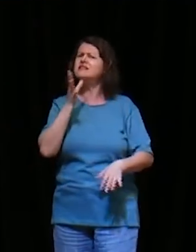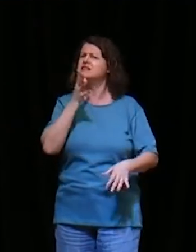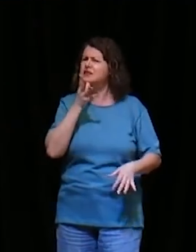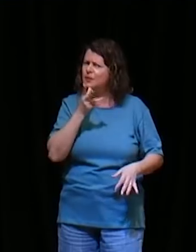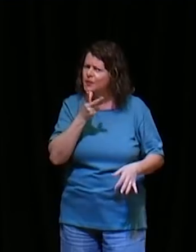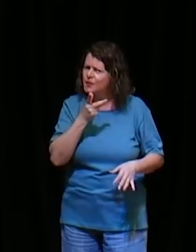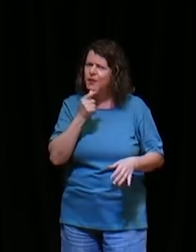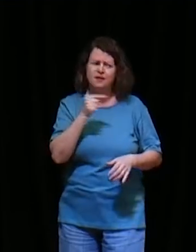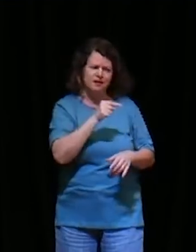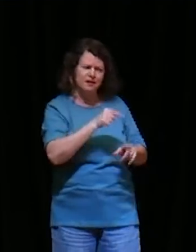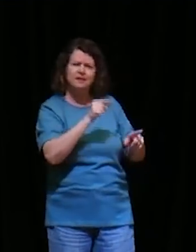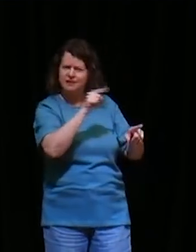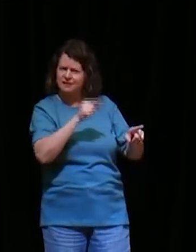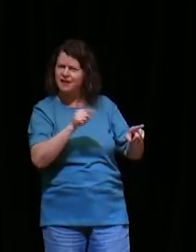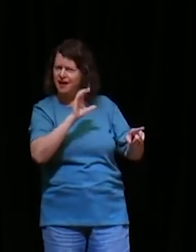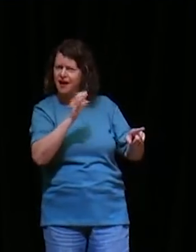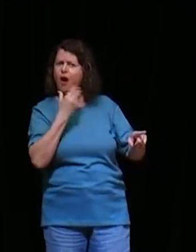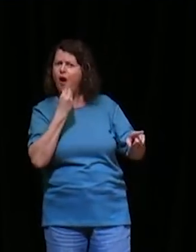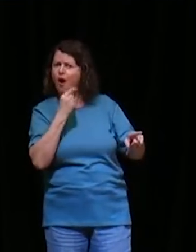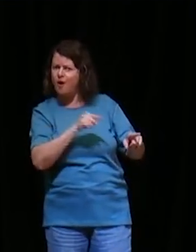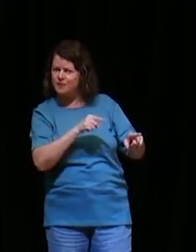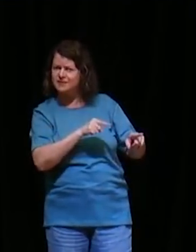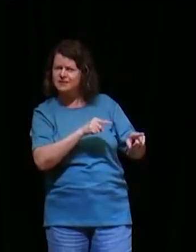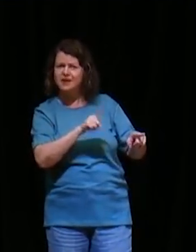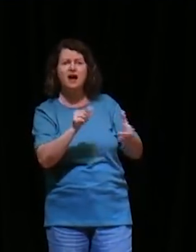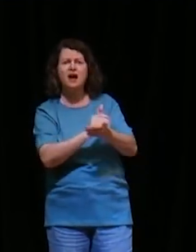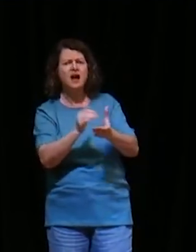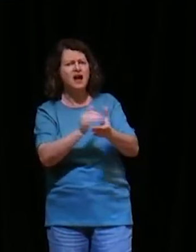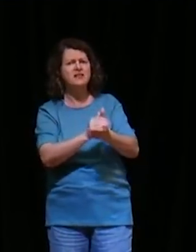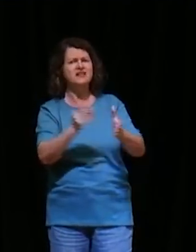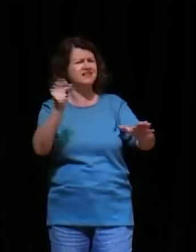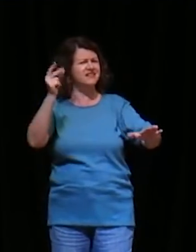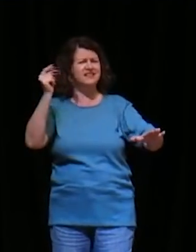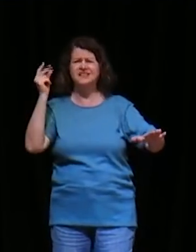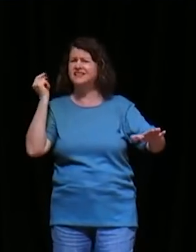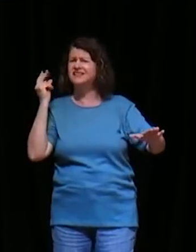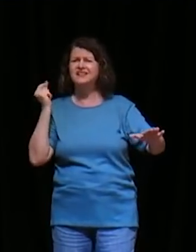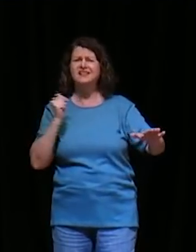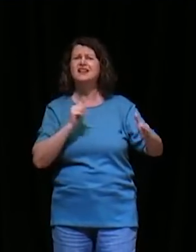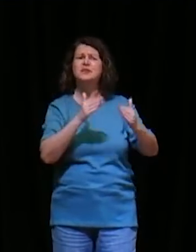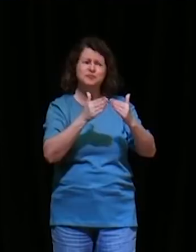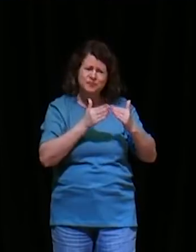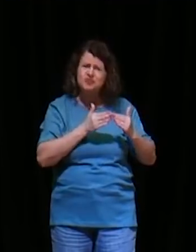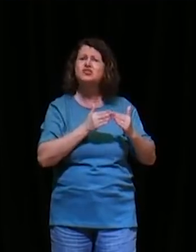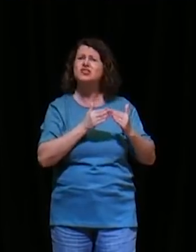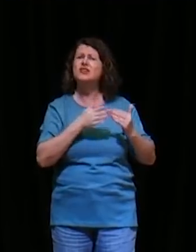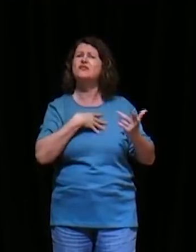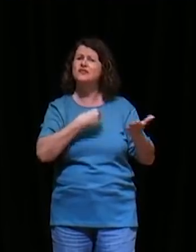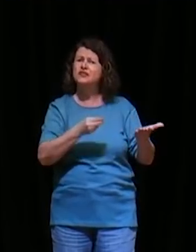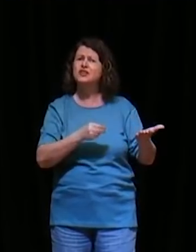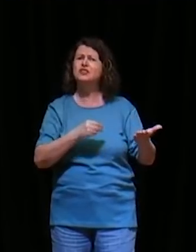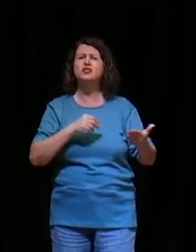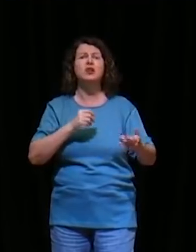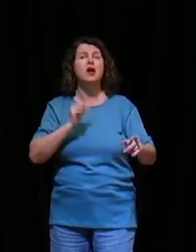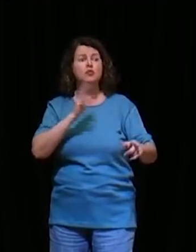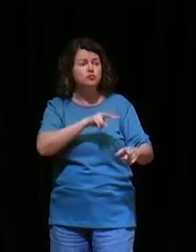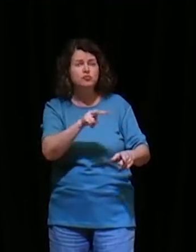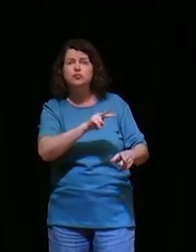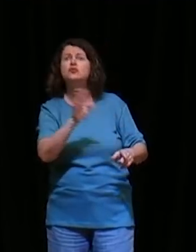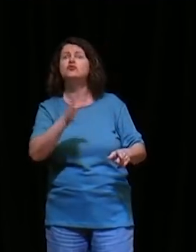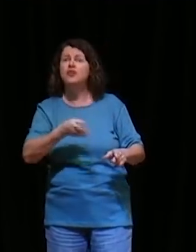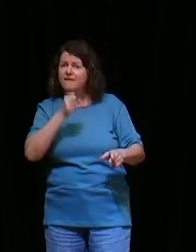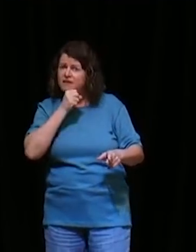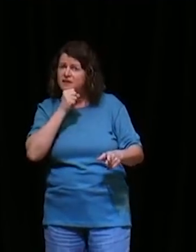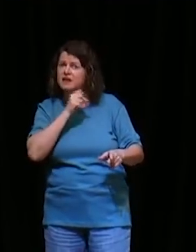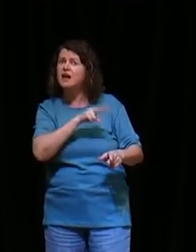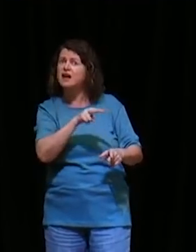homem era casado com Isabel, ela era estéreo, ele pedia por um filho, e eles já eram avançados, em idade, e Deus